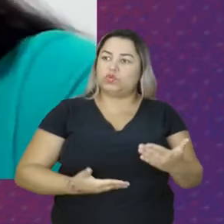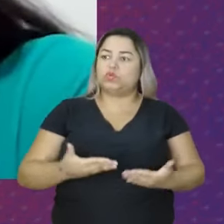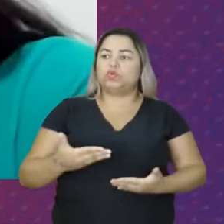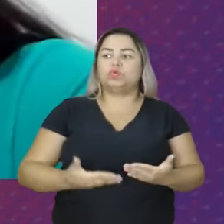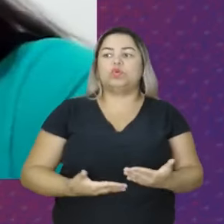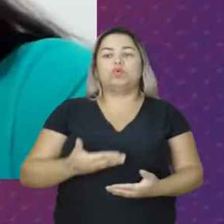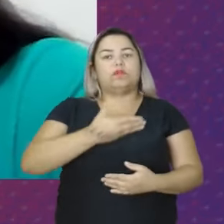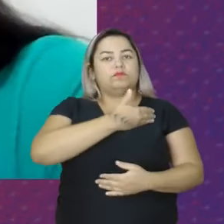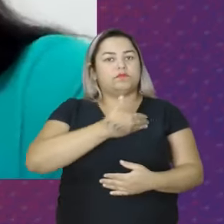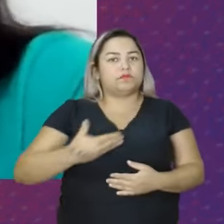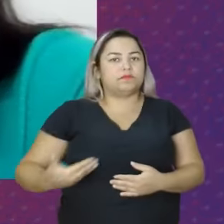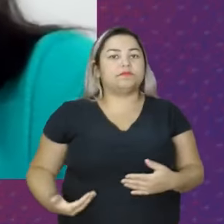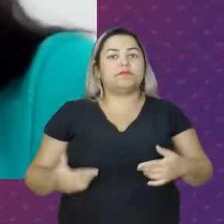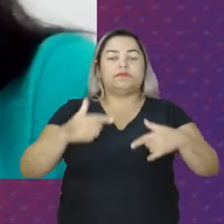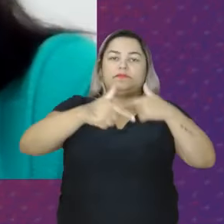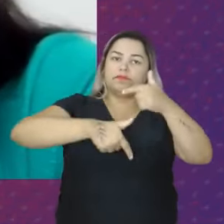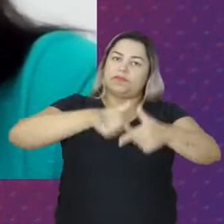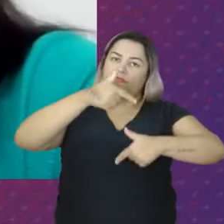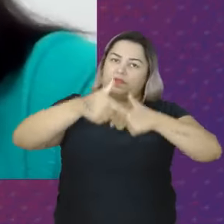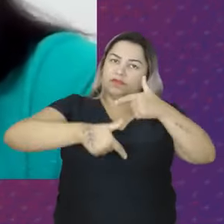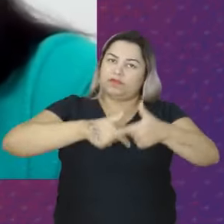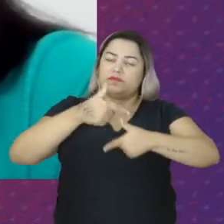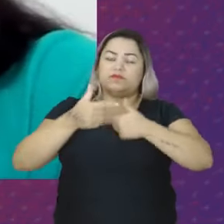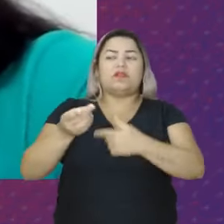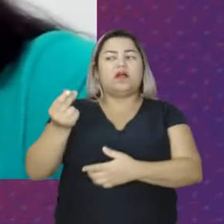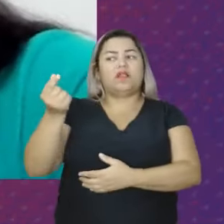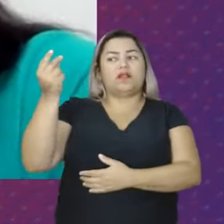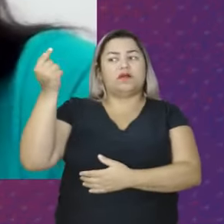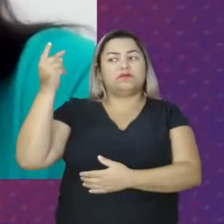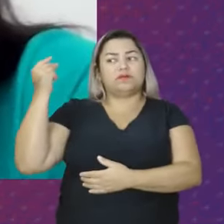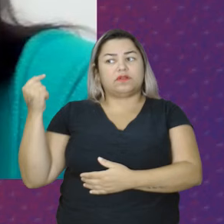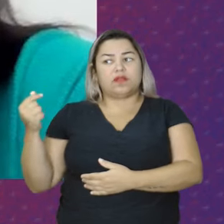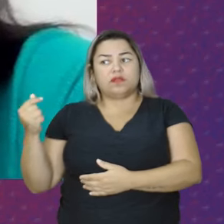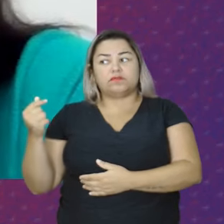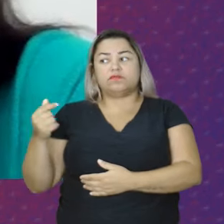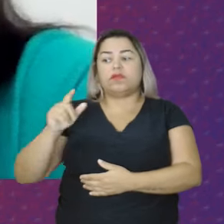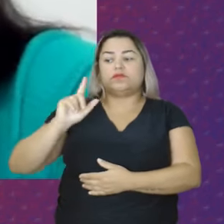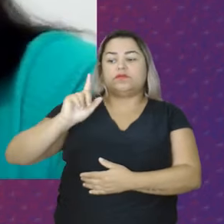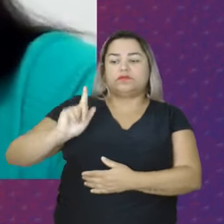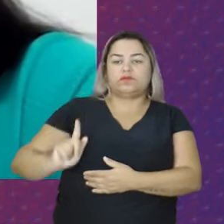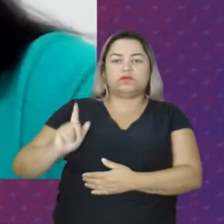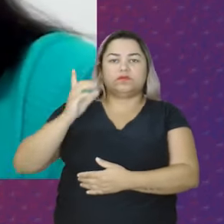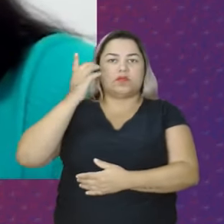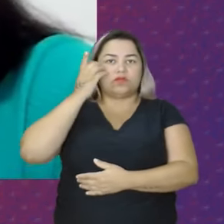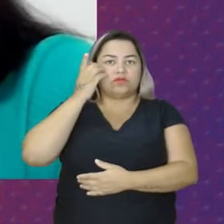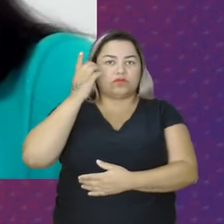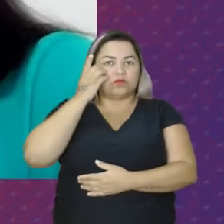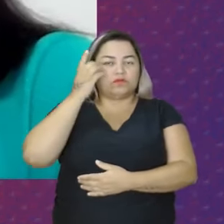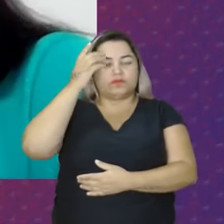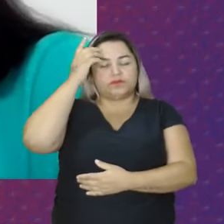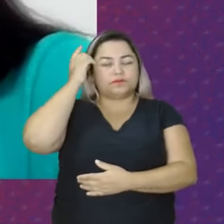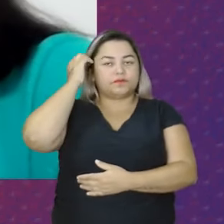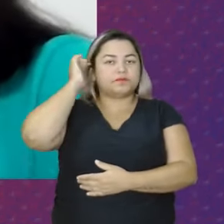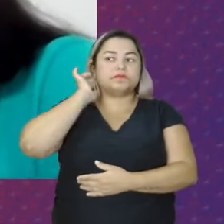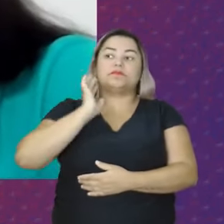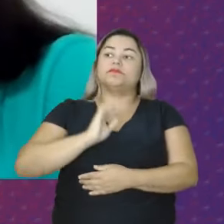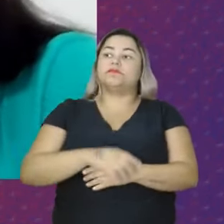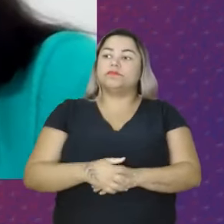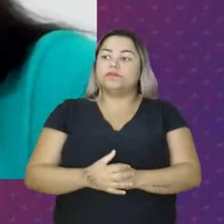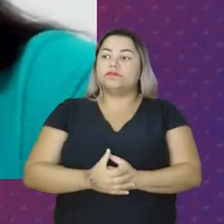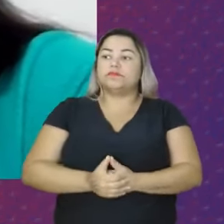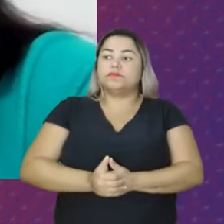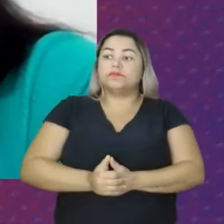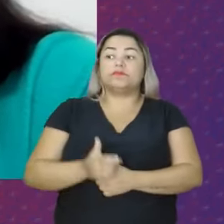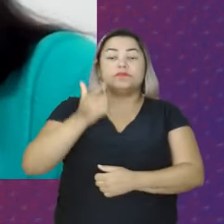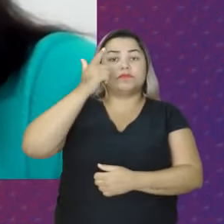públicas Que trabalhavam Lá atrás Desde o início Até a gestão Dilma Dilma Rousseff Então ela